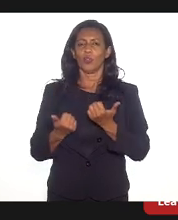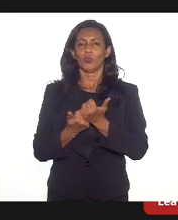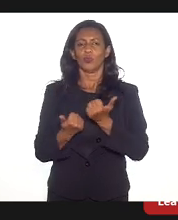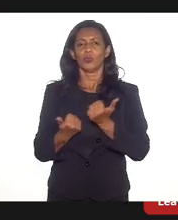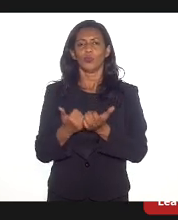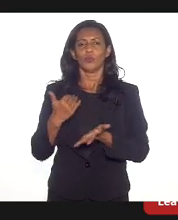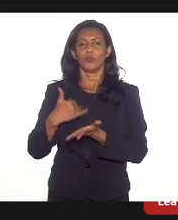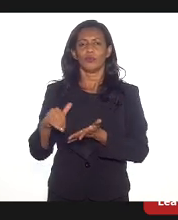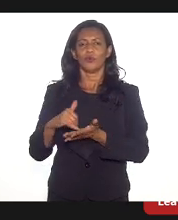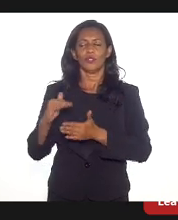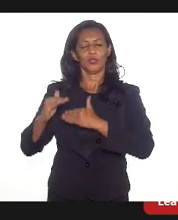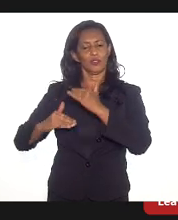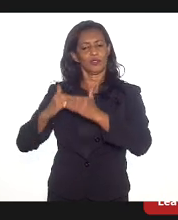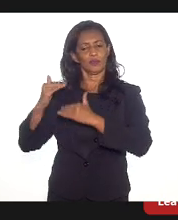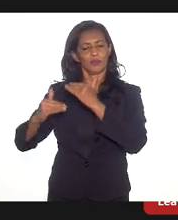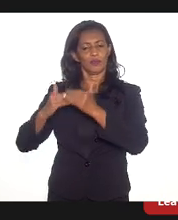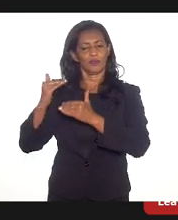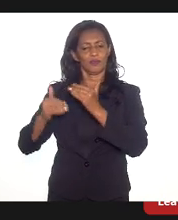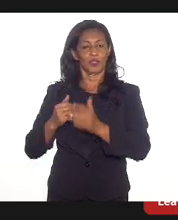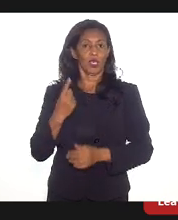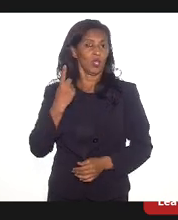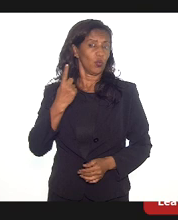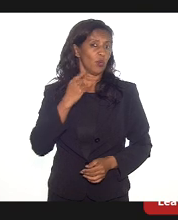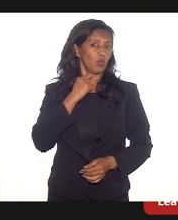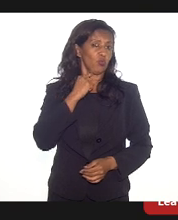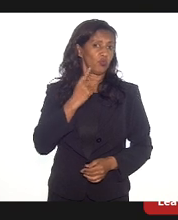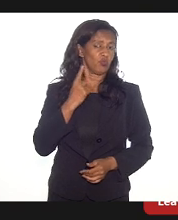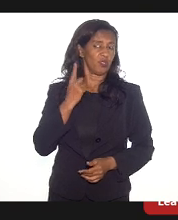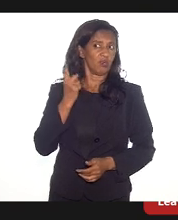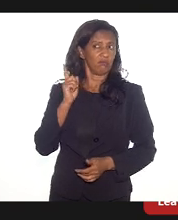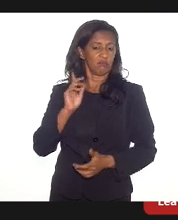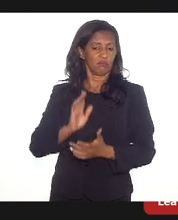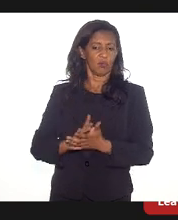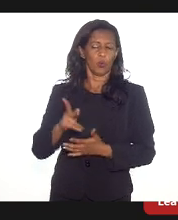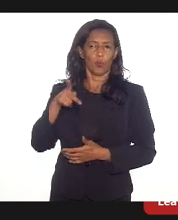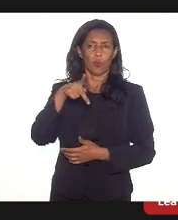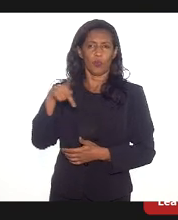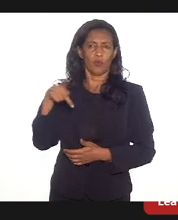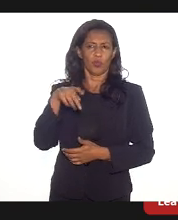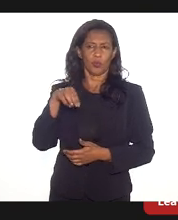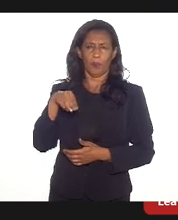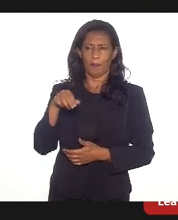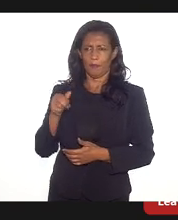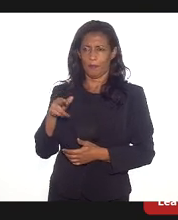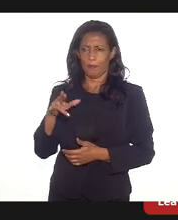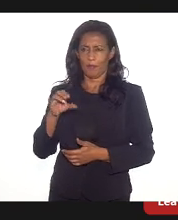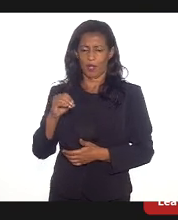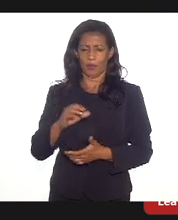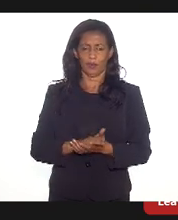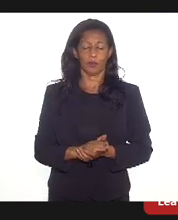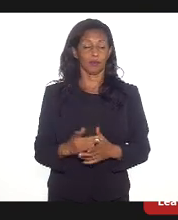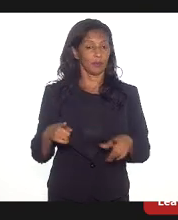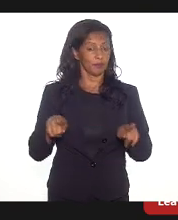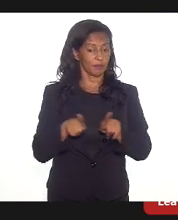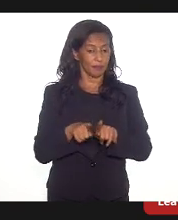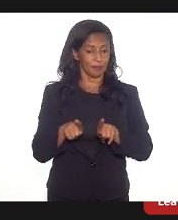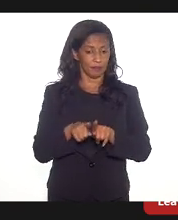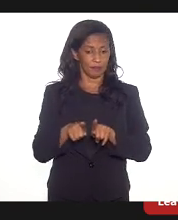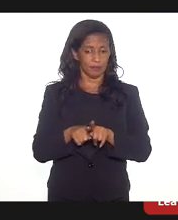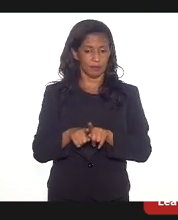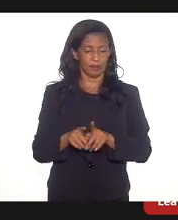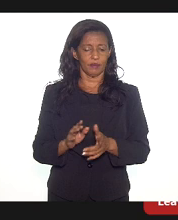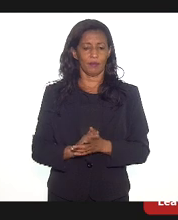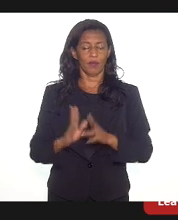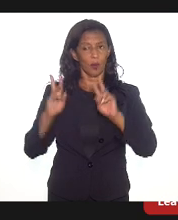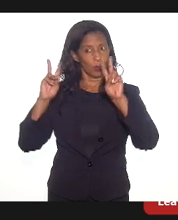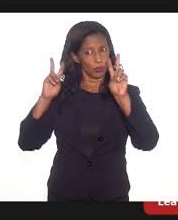desenvolvimento. Eu quero, na verdade, tirar uma dúvida com o professor Mauro Osório e também o tema